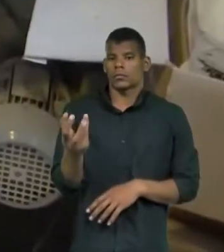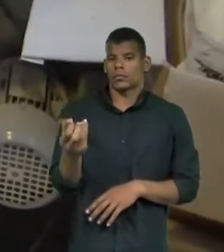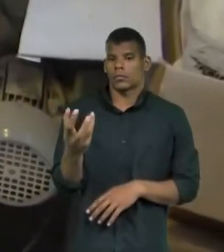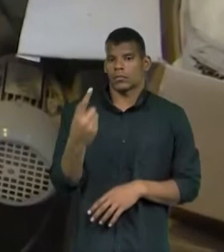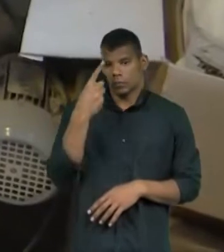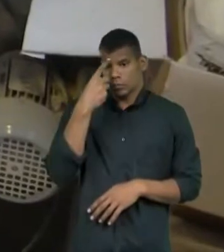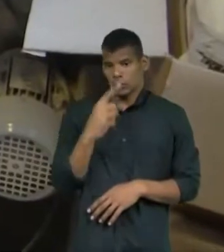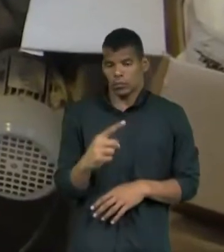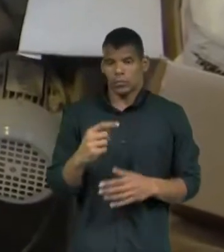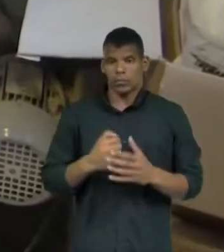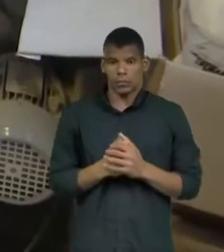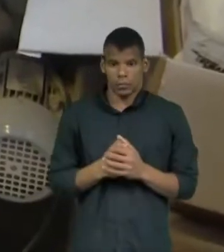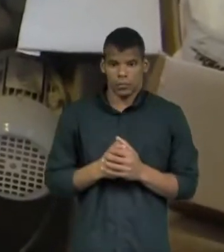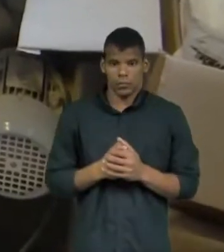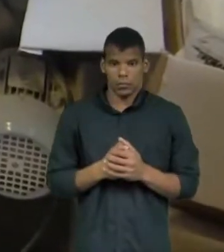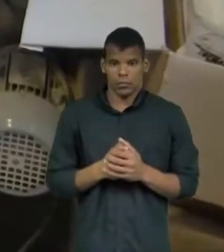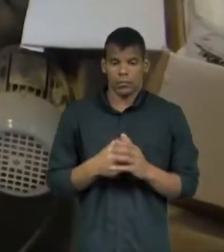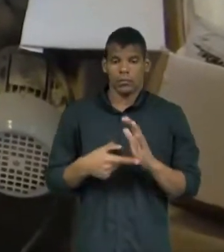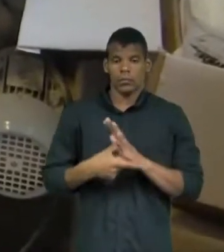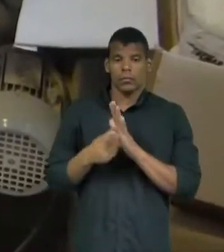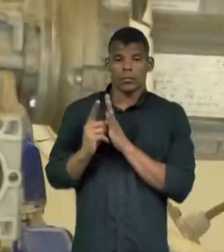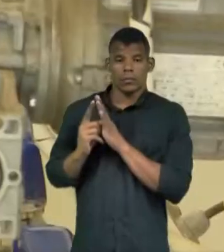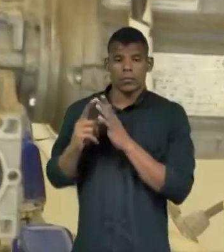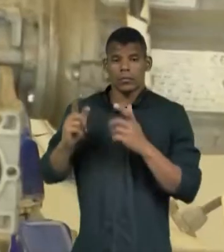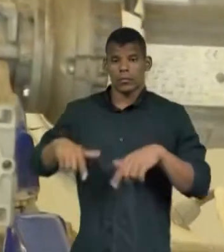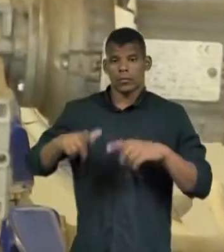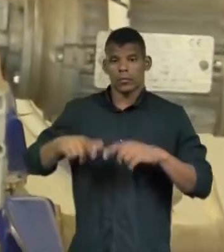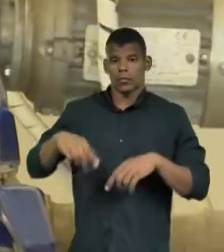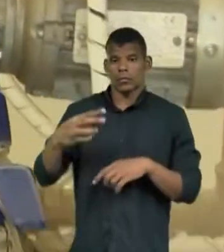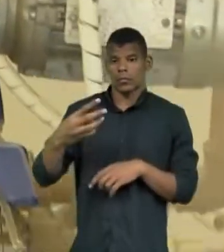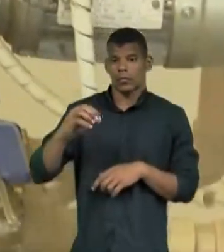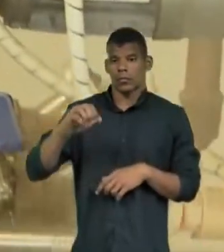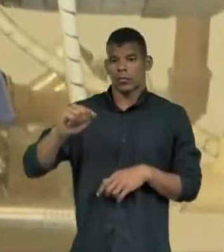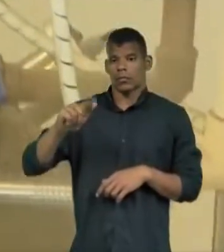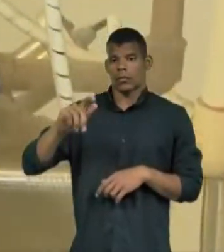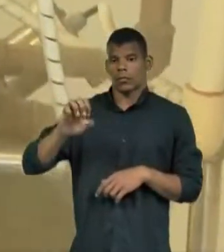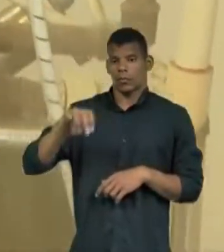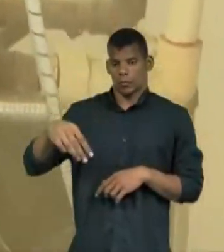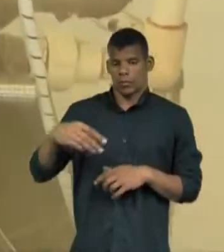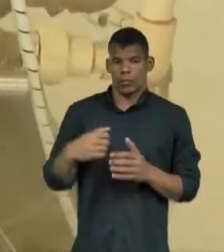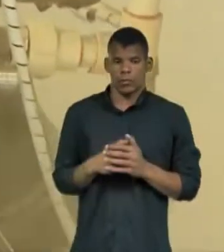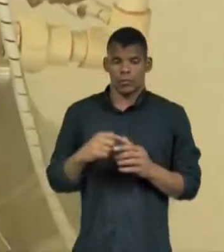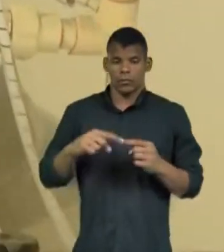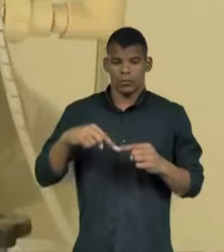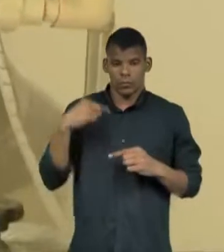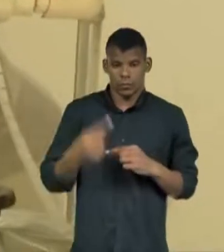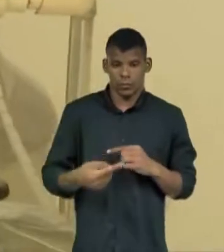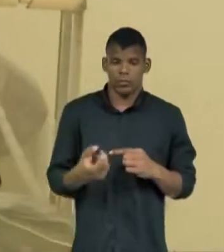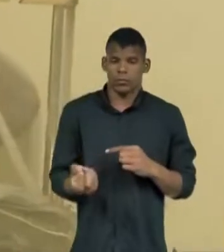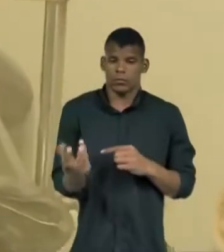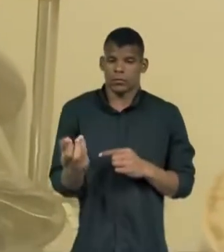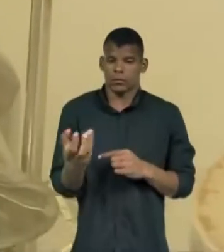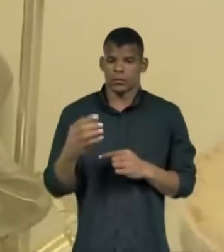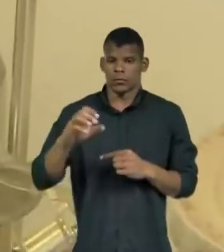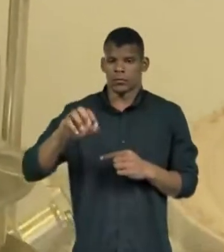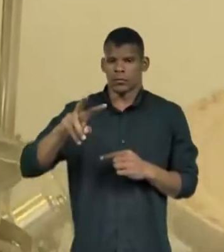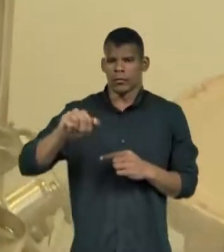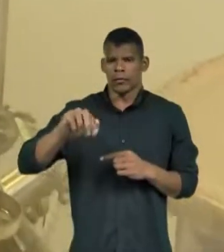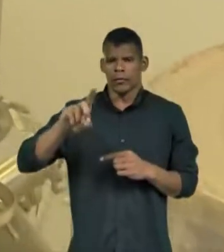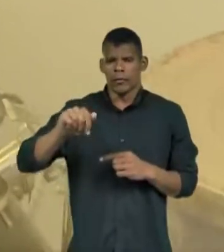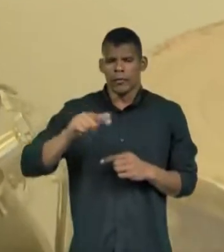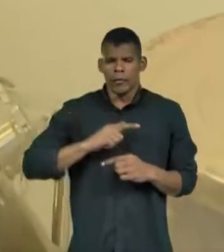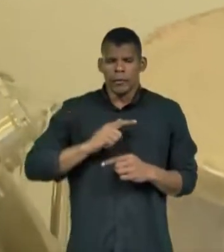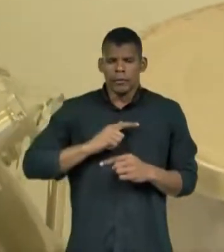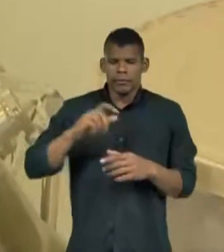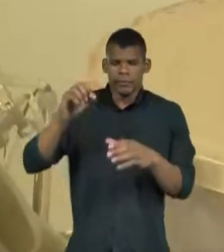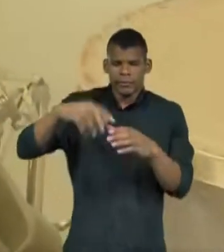fabricação começa bem antes, na sala de moagem. Em seguida, a cevada, já moída, é colocada nessas três tinas, onde